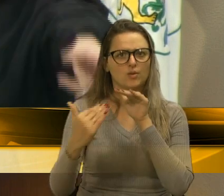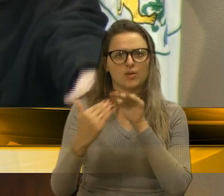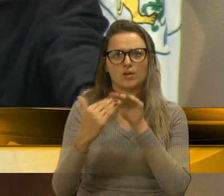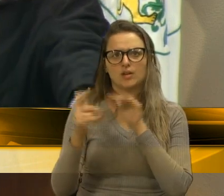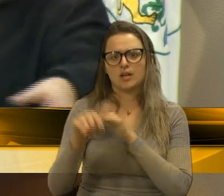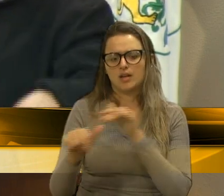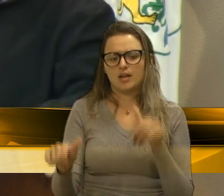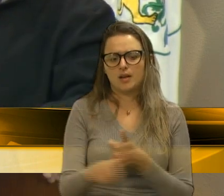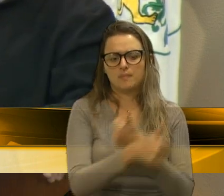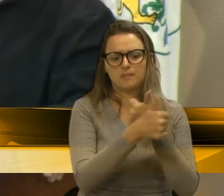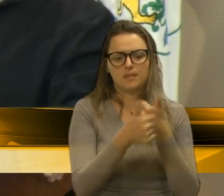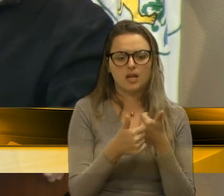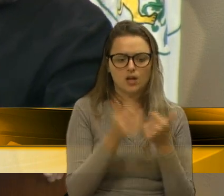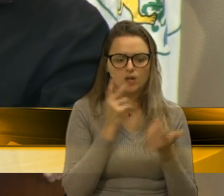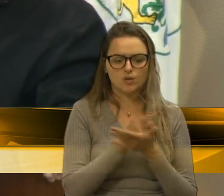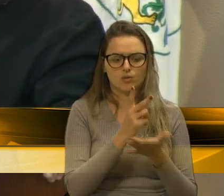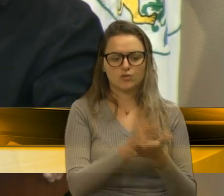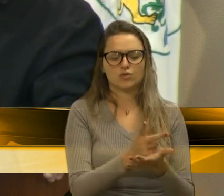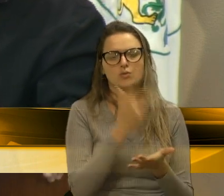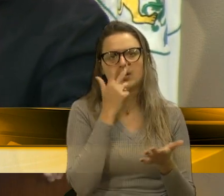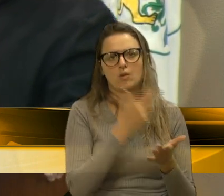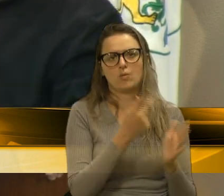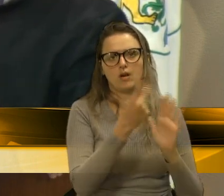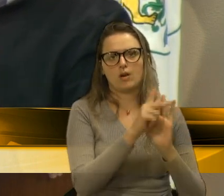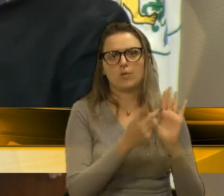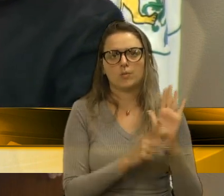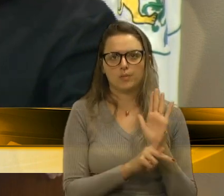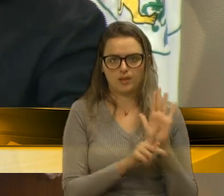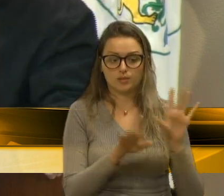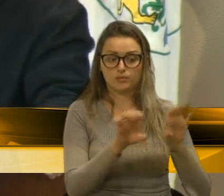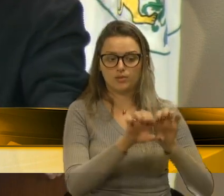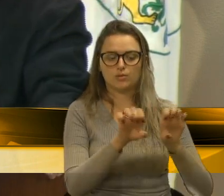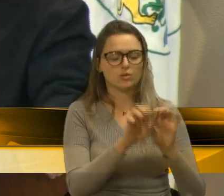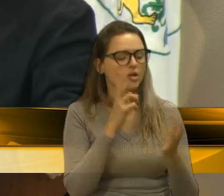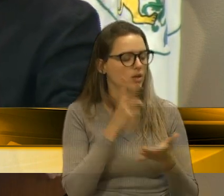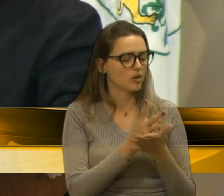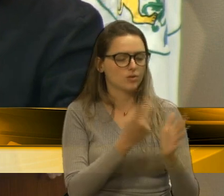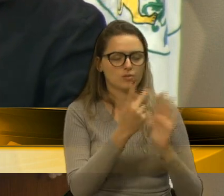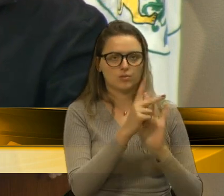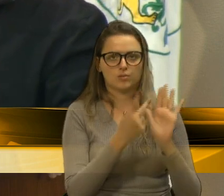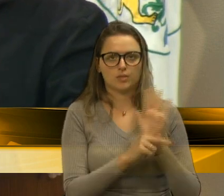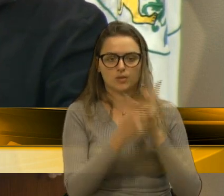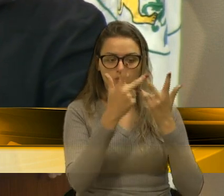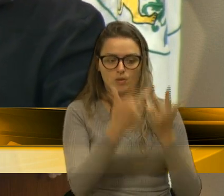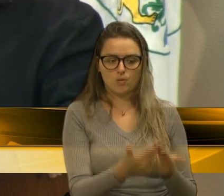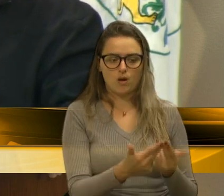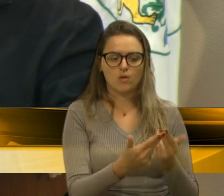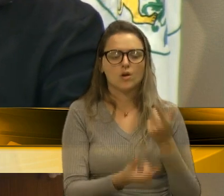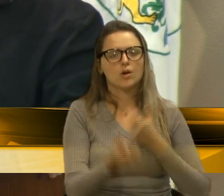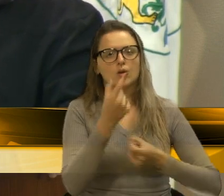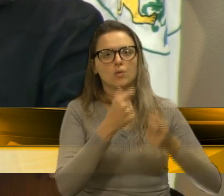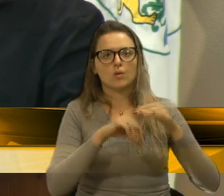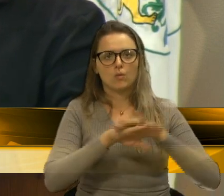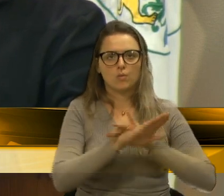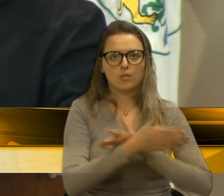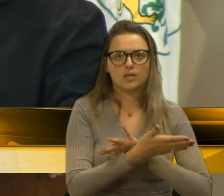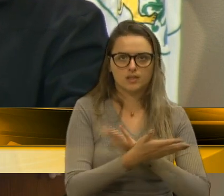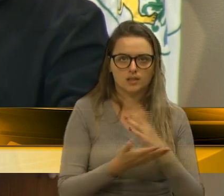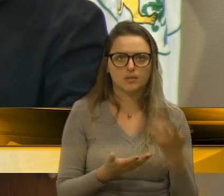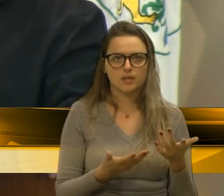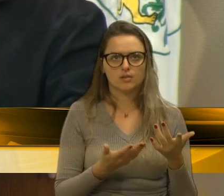melhor manter o atual plano diretor, manter o atual plano diretor com algumas melhorias, do que